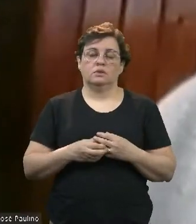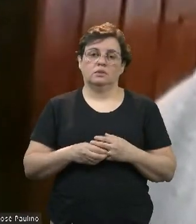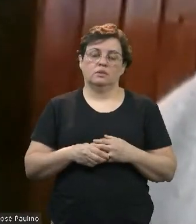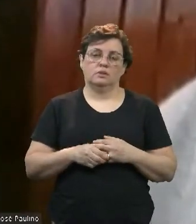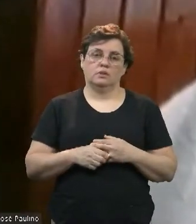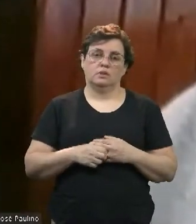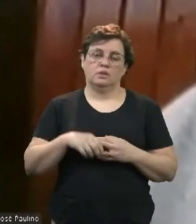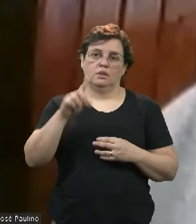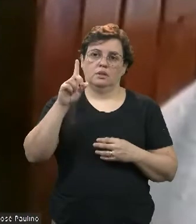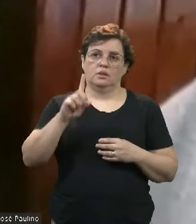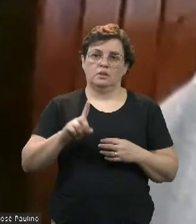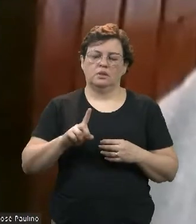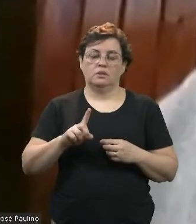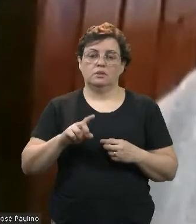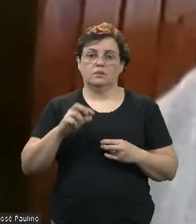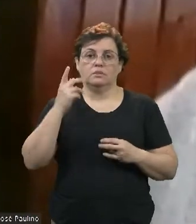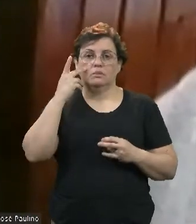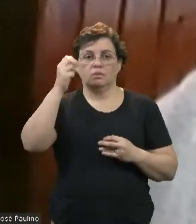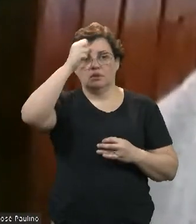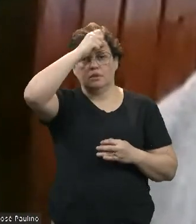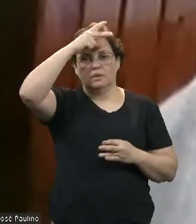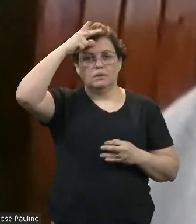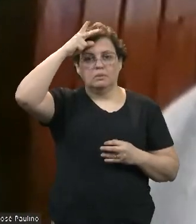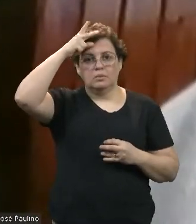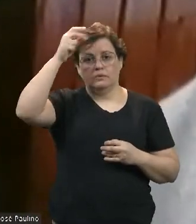administração está aí tomando